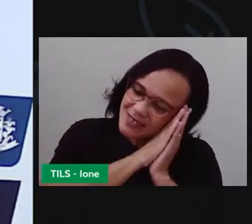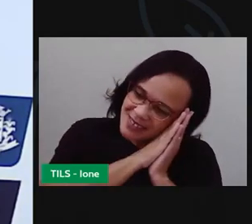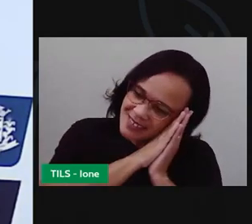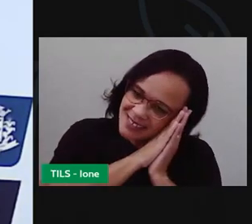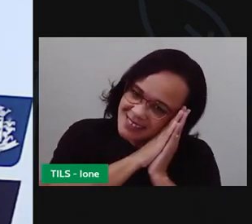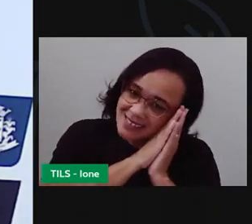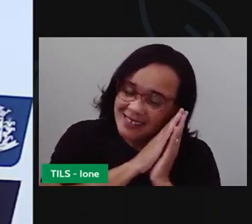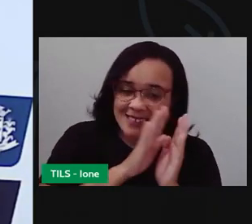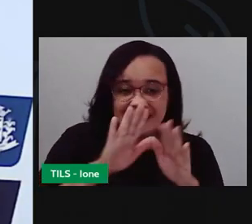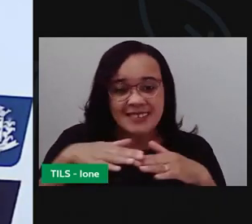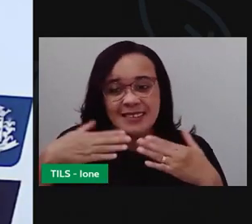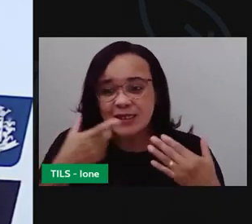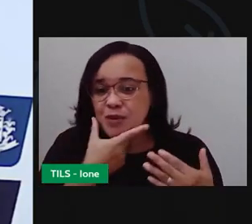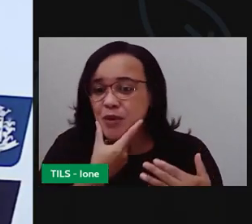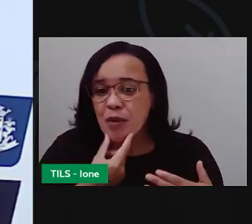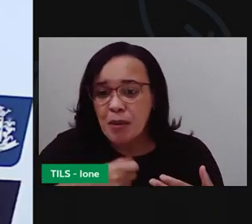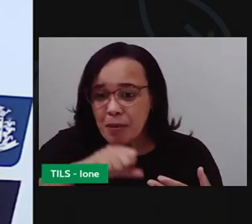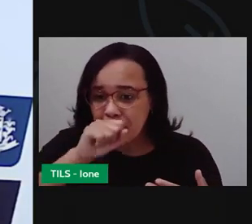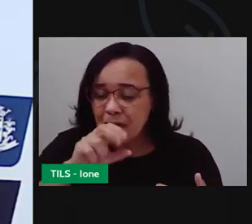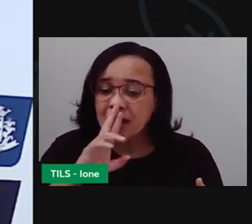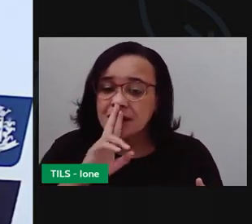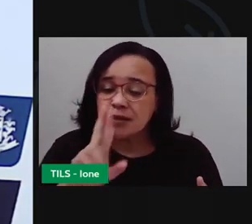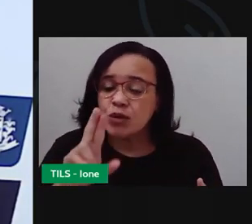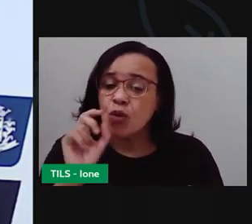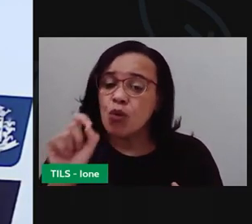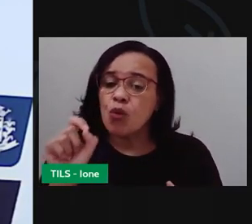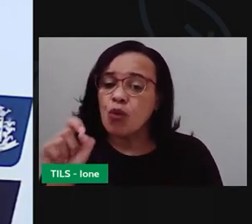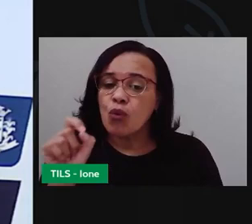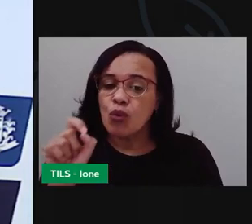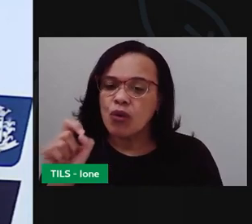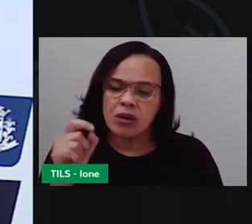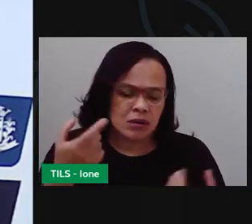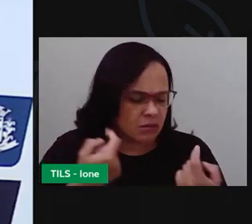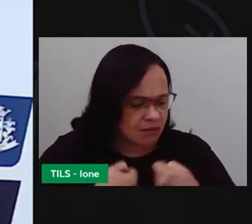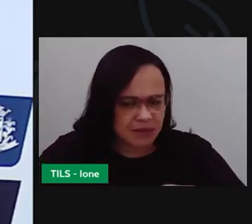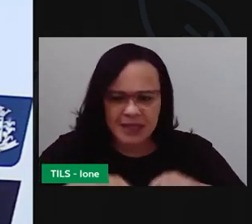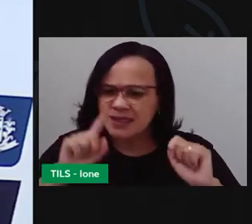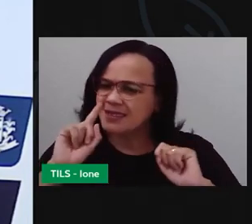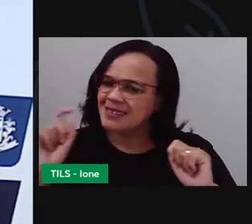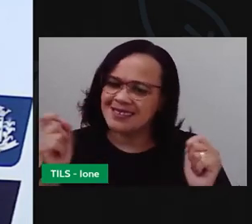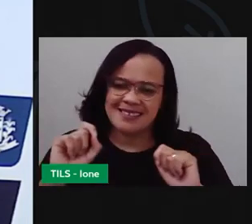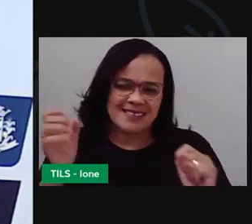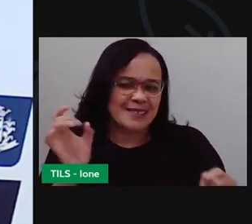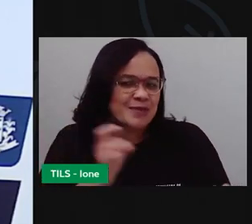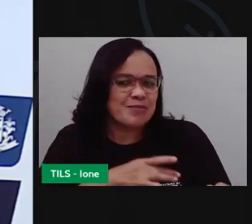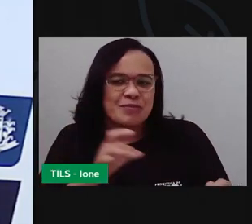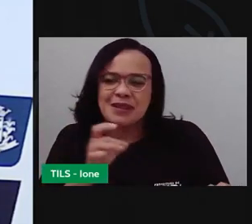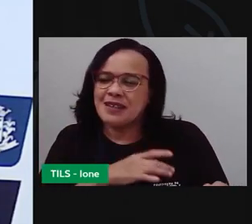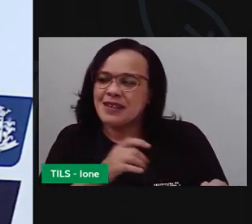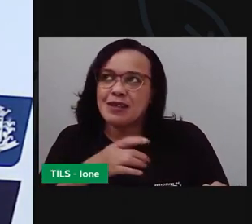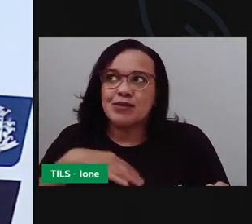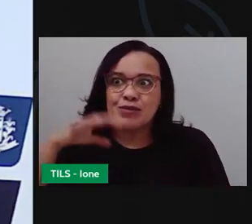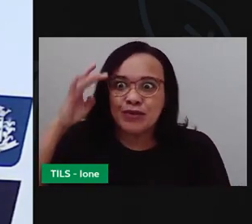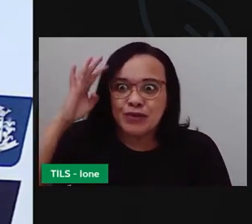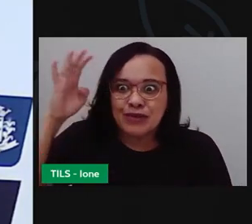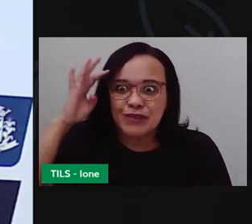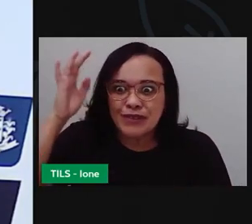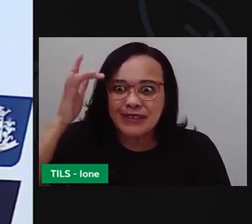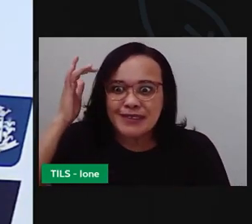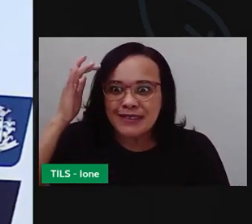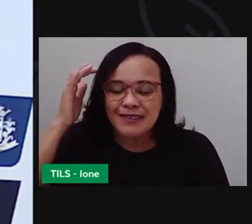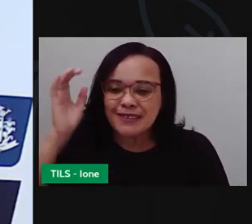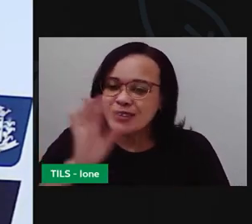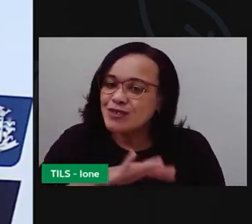Então, o pai respondeu aqui pra esse menino, não precisa ter medo, foi só uma coisa dele. Sabe o que vamos